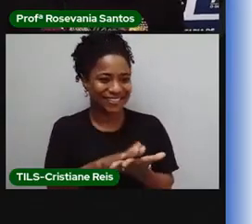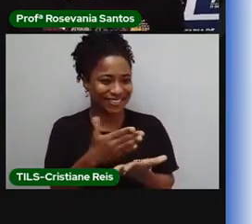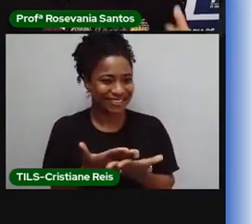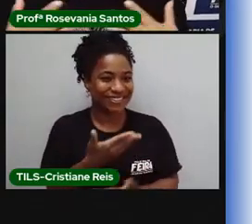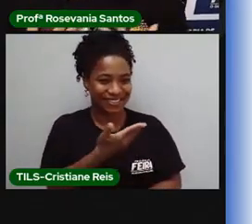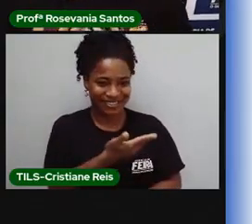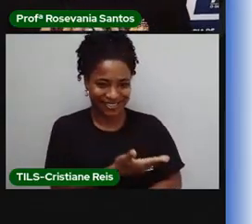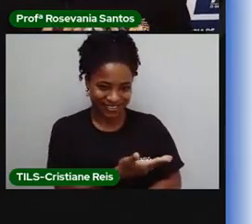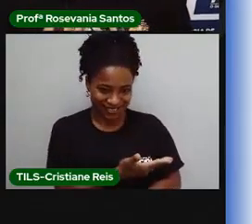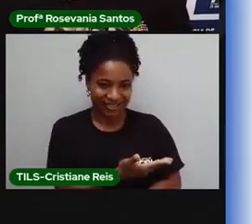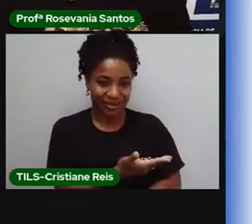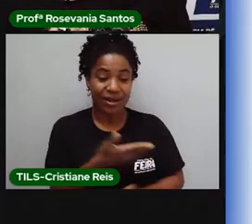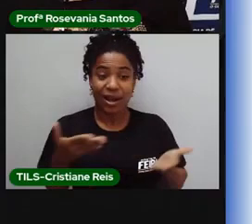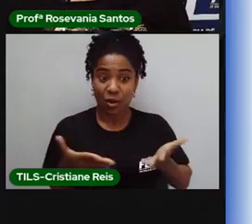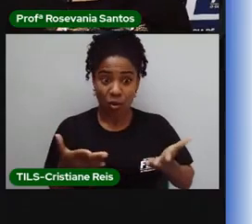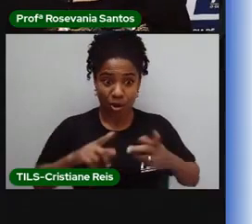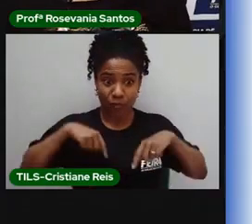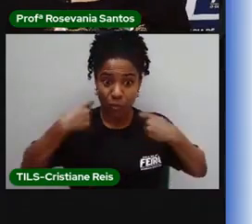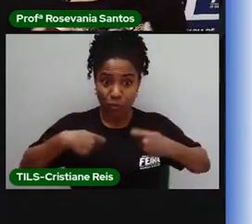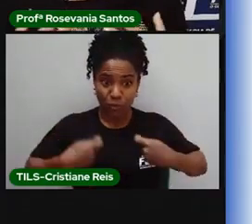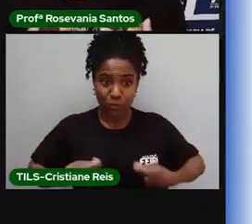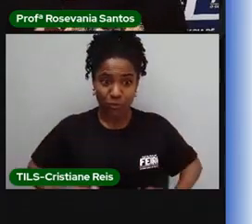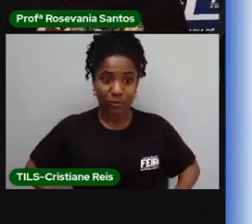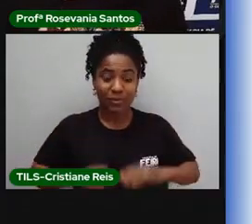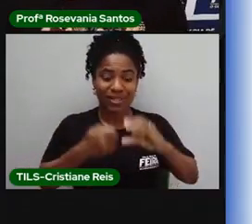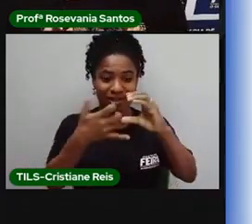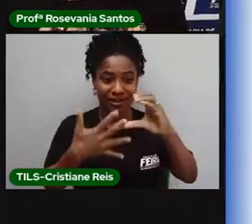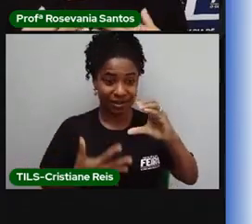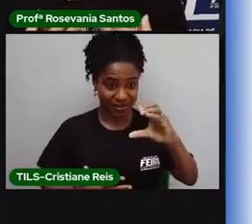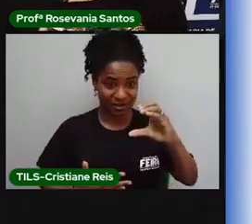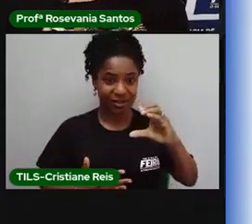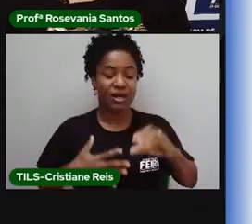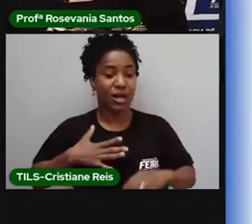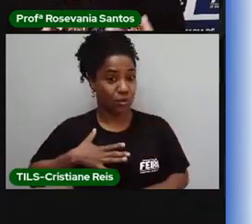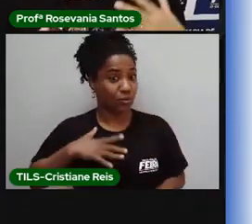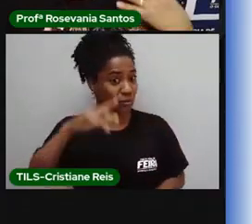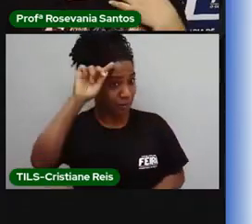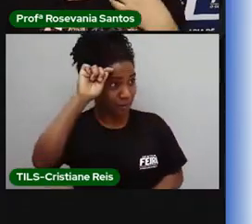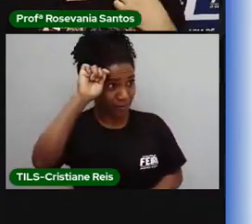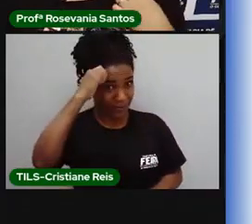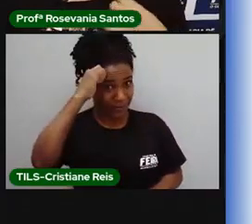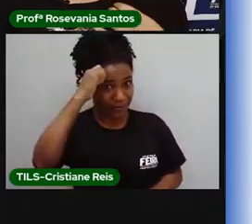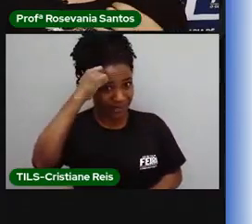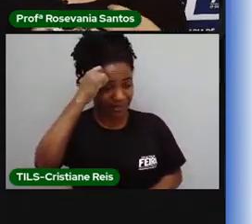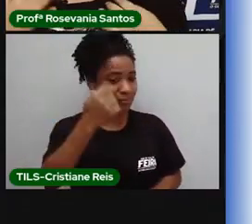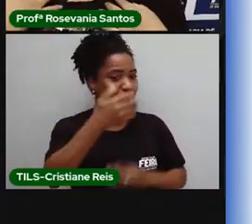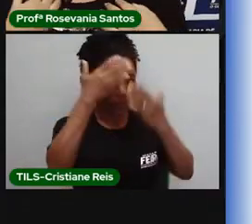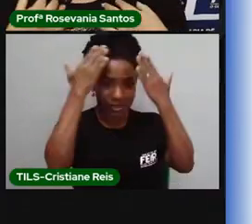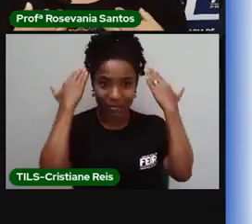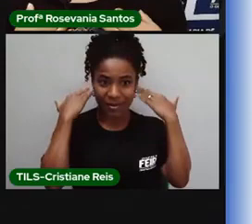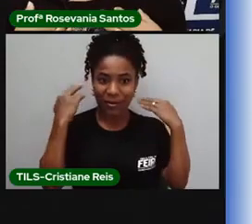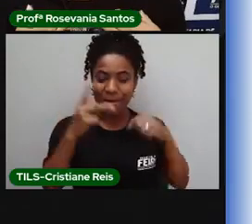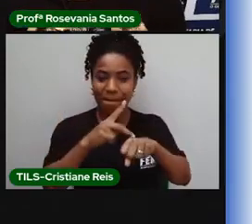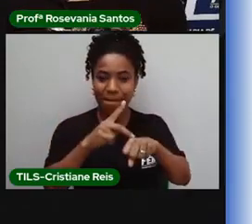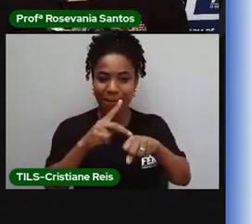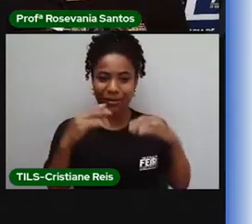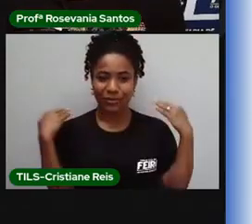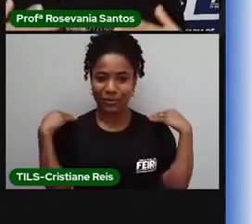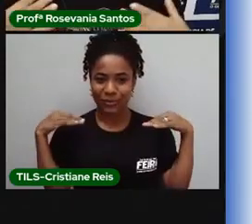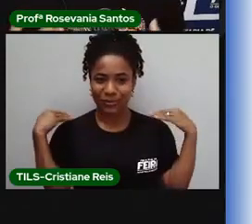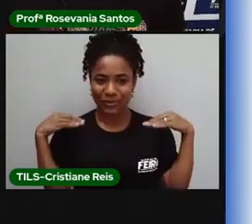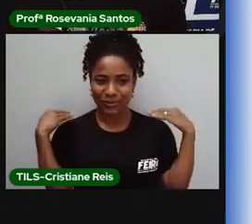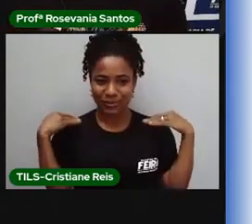E eu agora vou fazer minha autodescrição. Eu sou negra, com os cabelos negros na altura dos